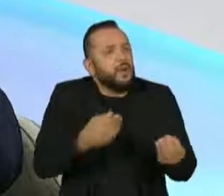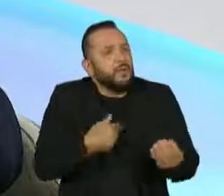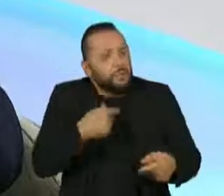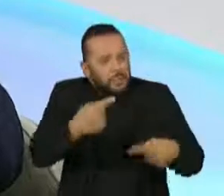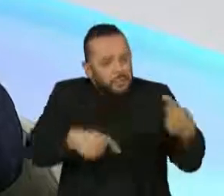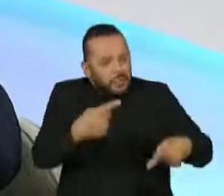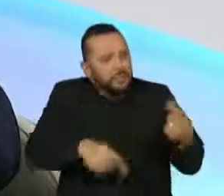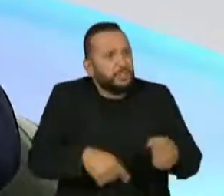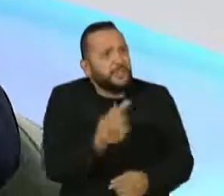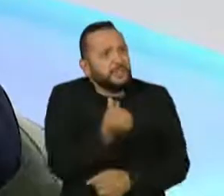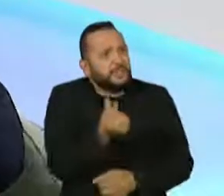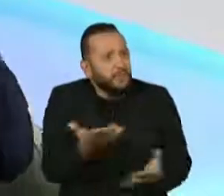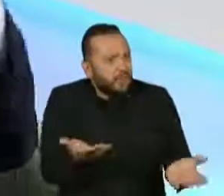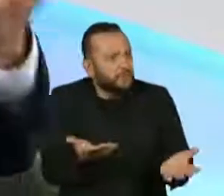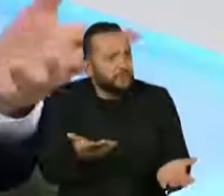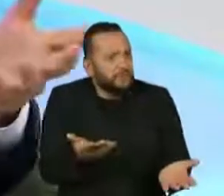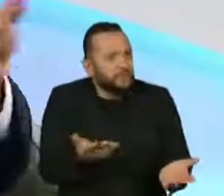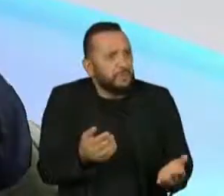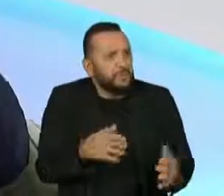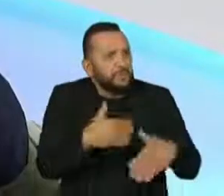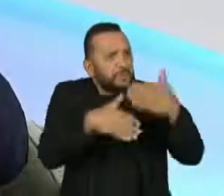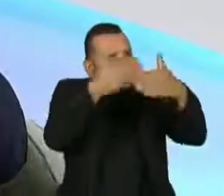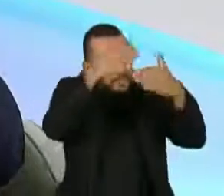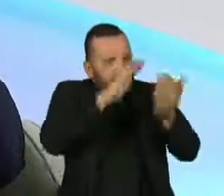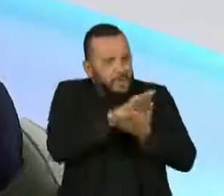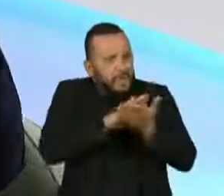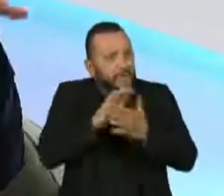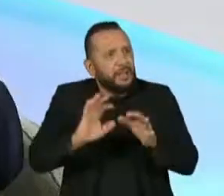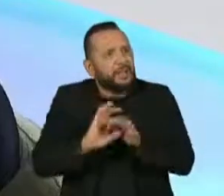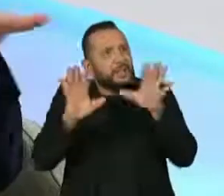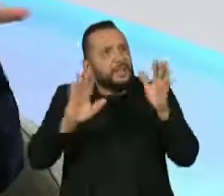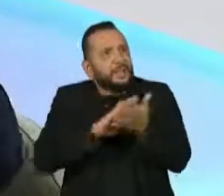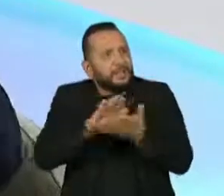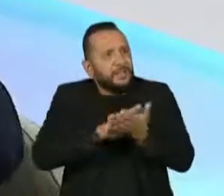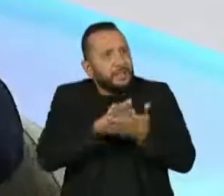nada disso. Quer dizer, não é nem desenvolvimentista, nem liberal. É fiscalmente desequilibrado.